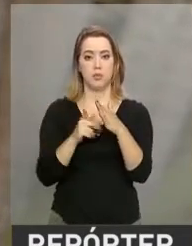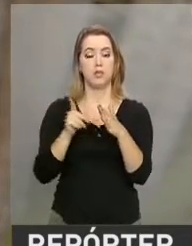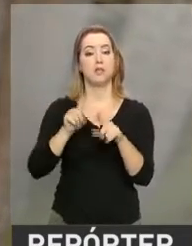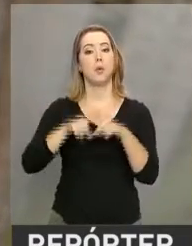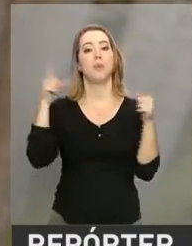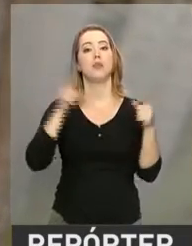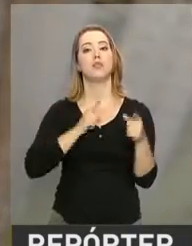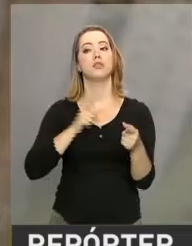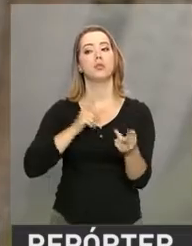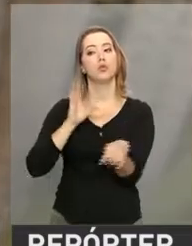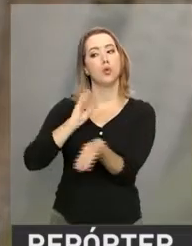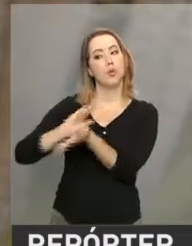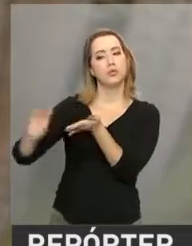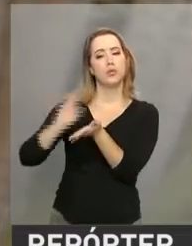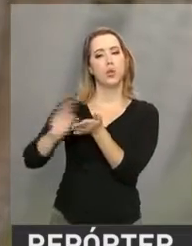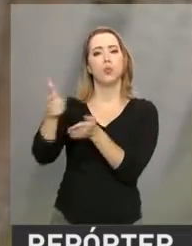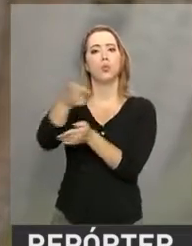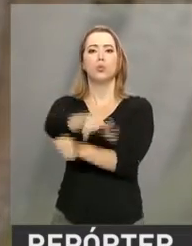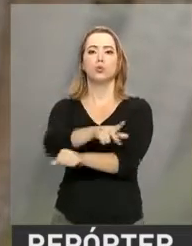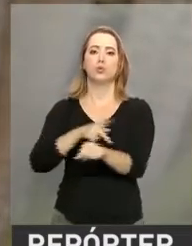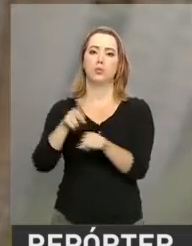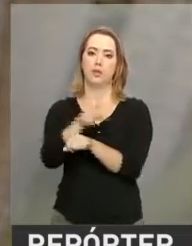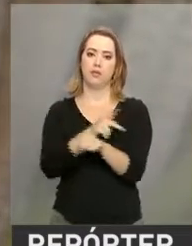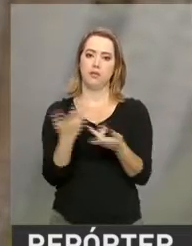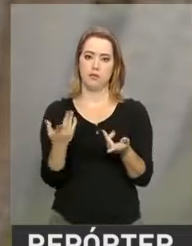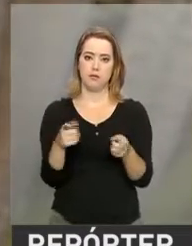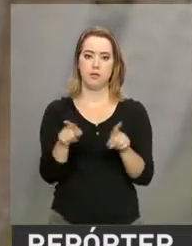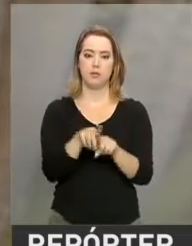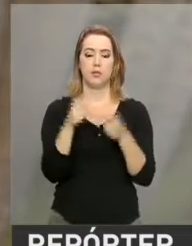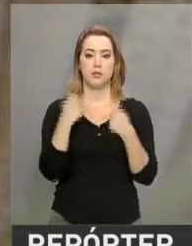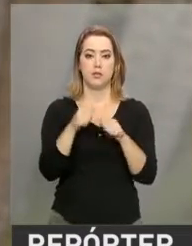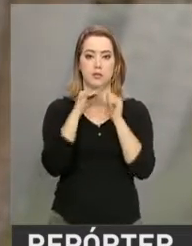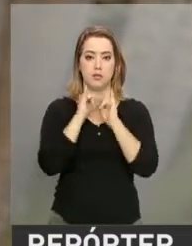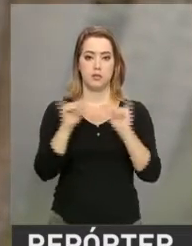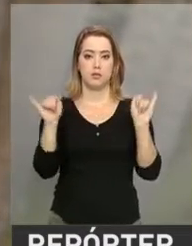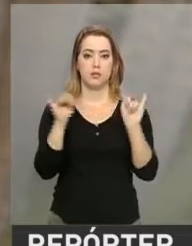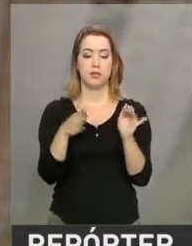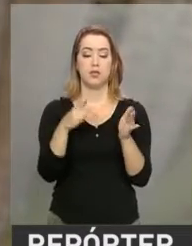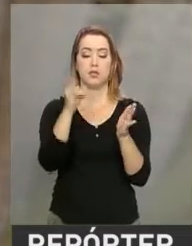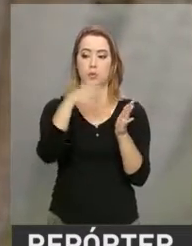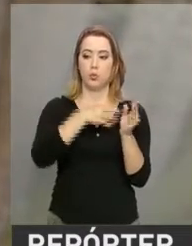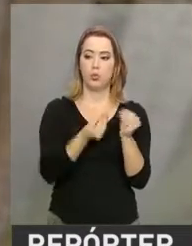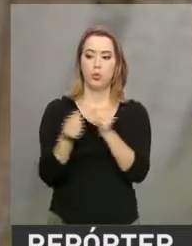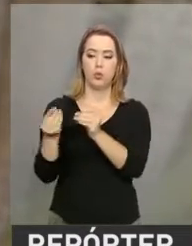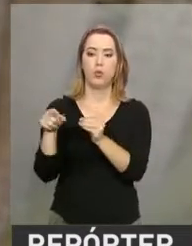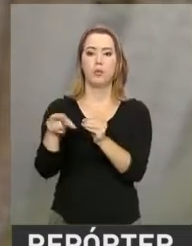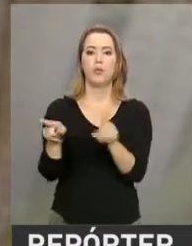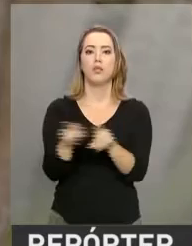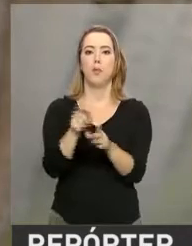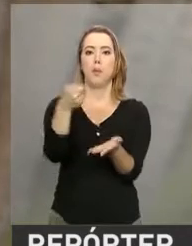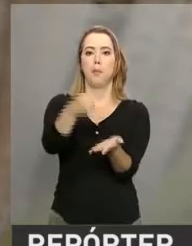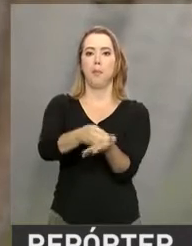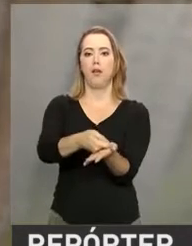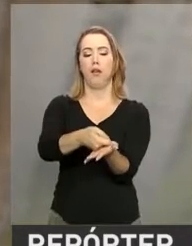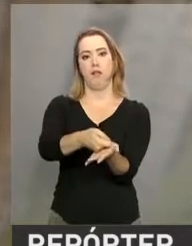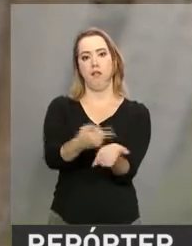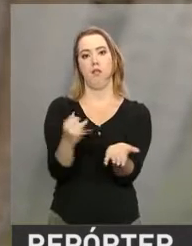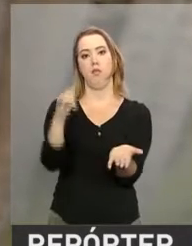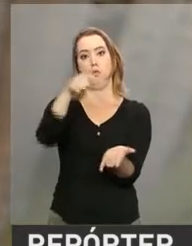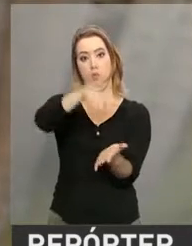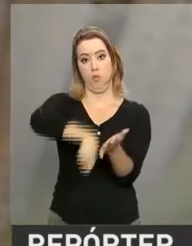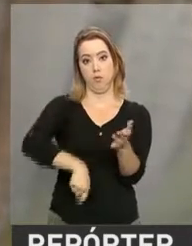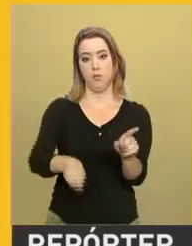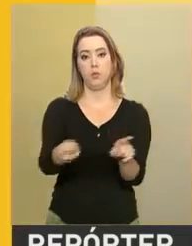antes dessa data. Para aderir ao regime, o contribuinte deve apresentar a declaração e pagar o valor integral do imposto